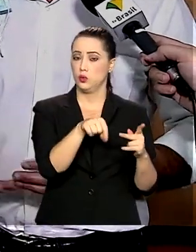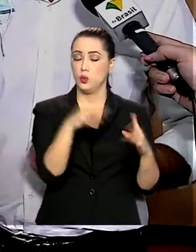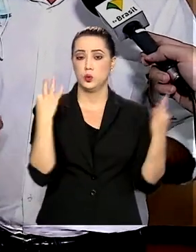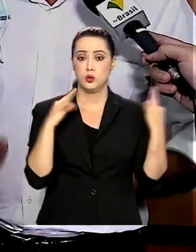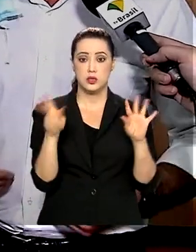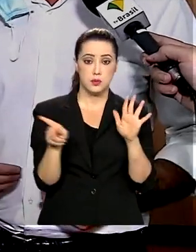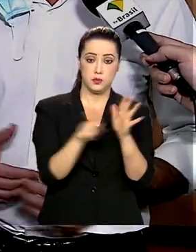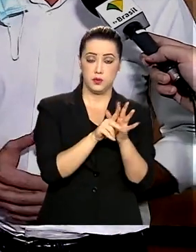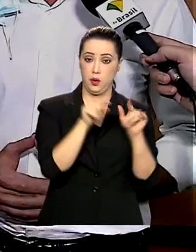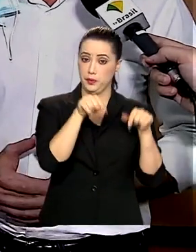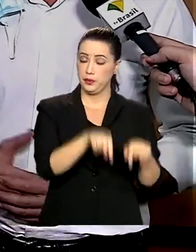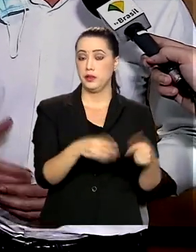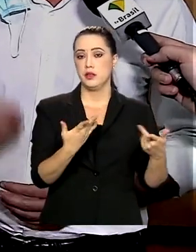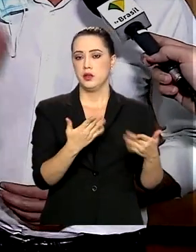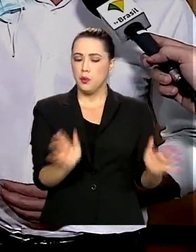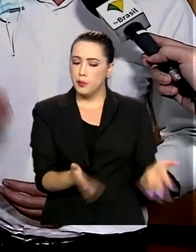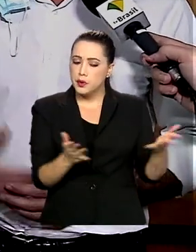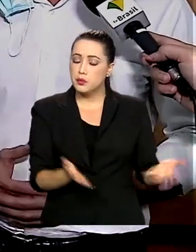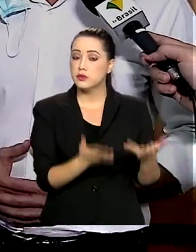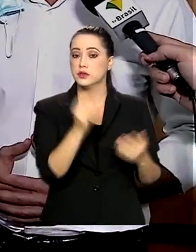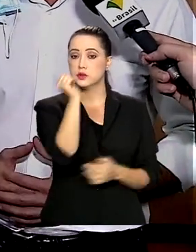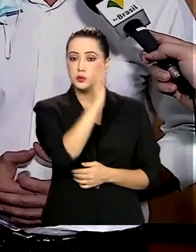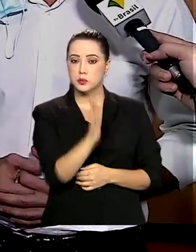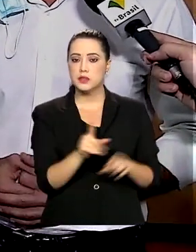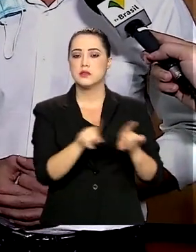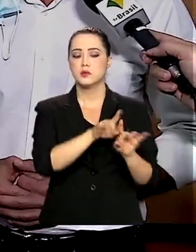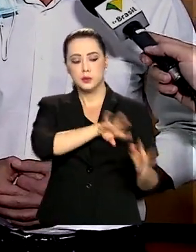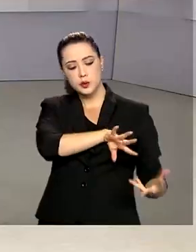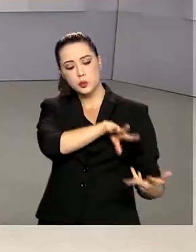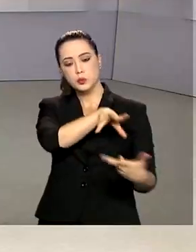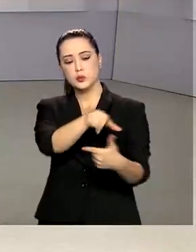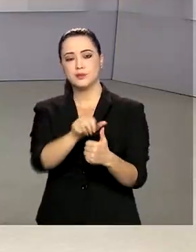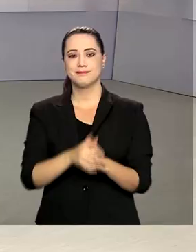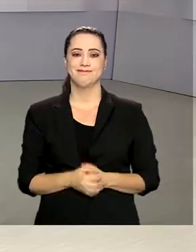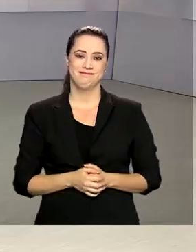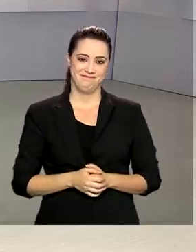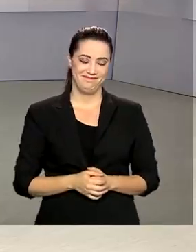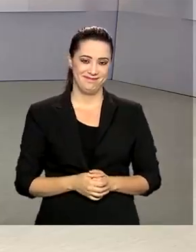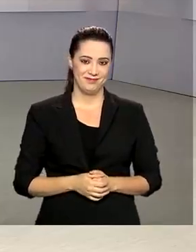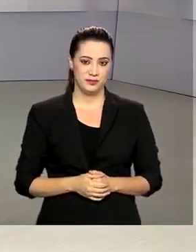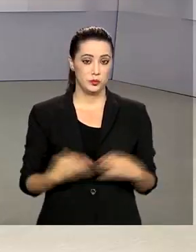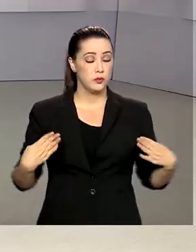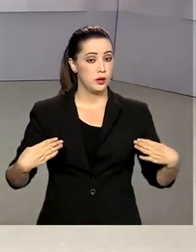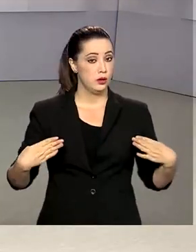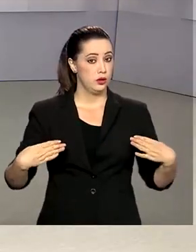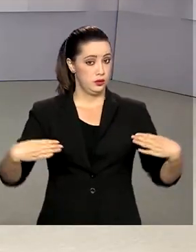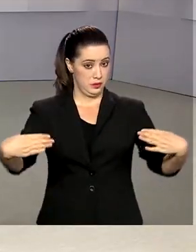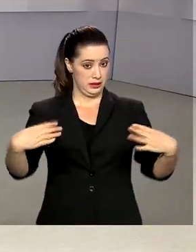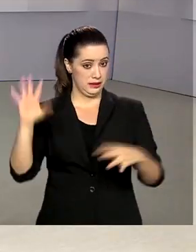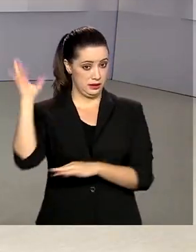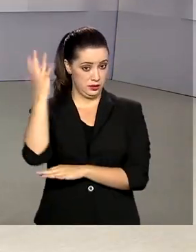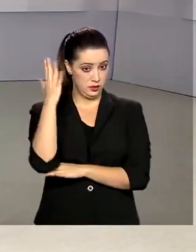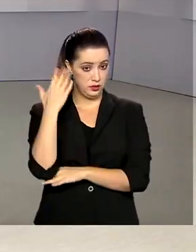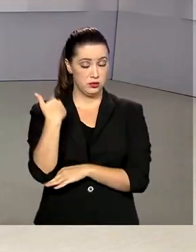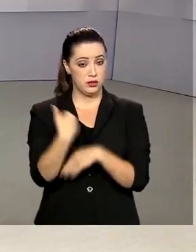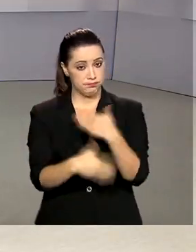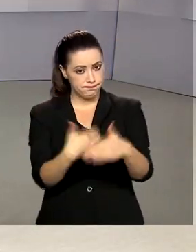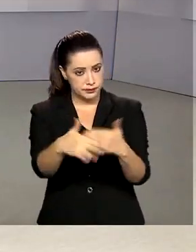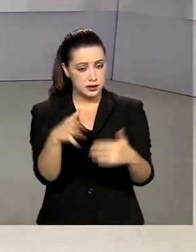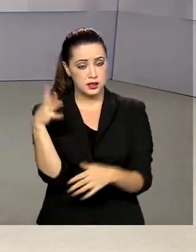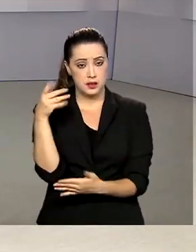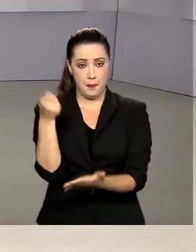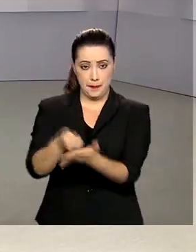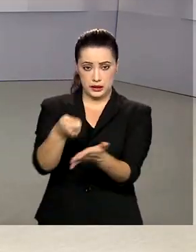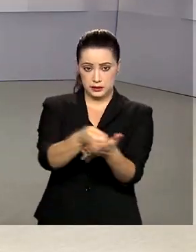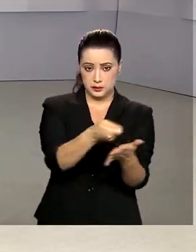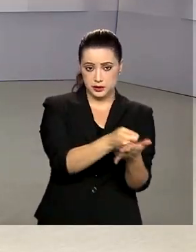promover, não só no Brasil, mas internacionalmente. O Ministério do Meio Ambiente está acelerando o pagamento